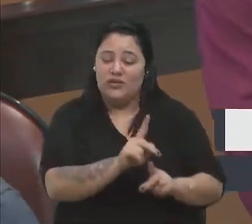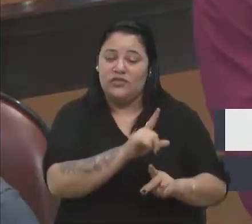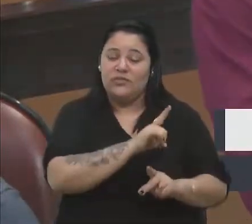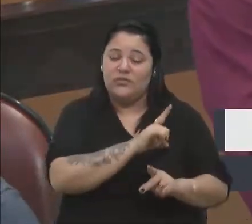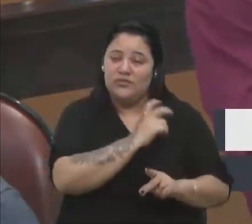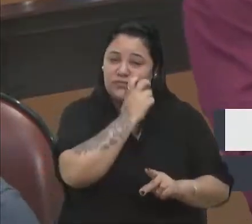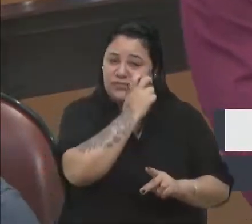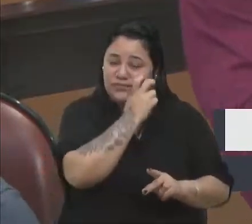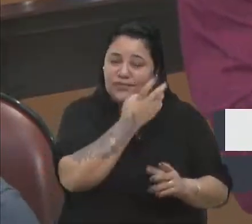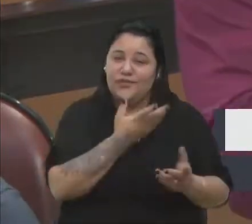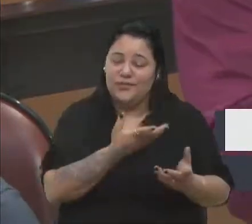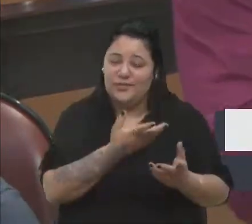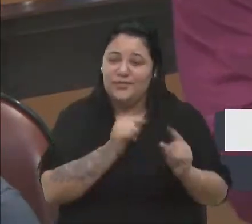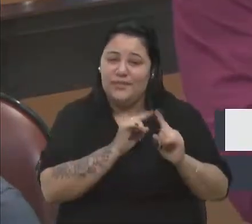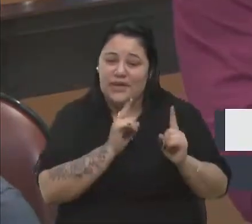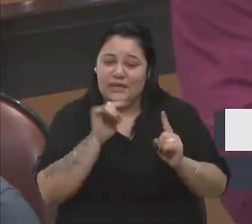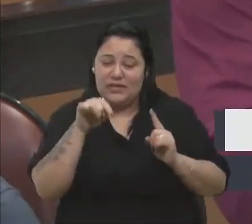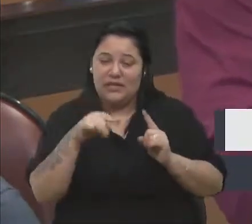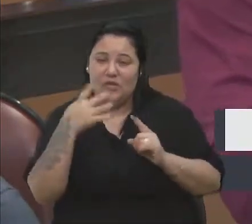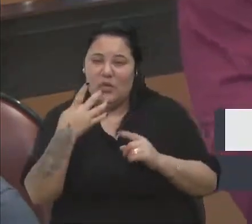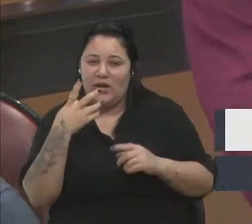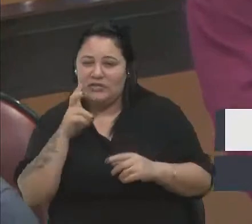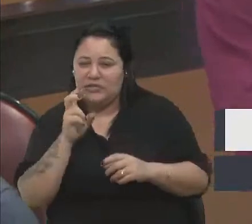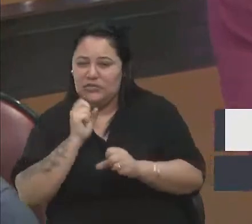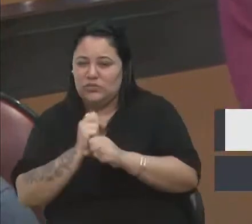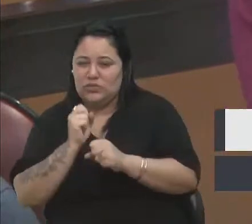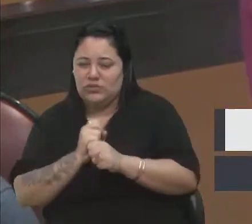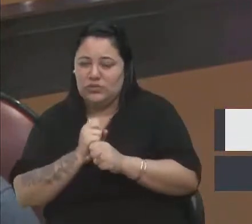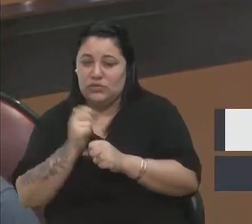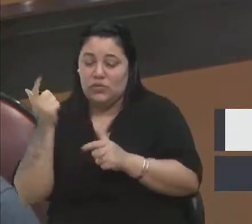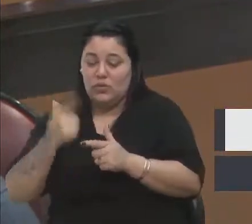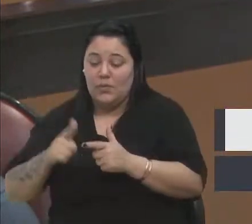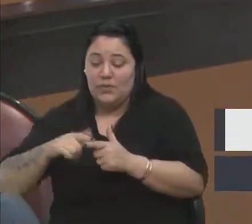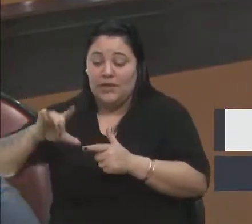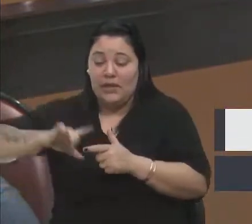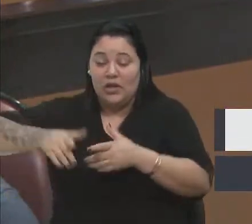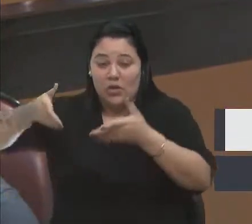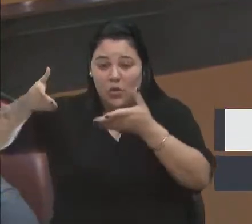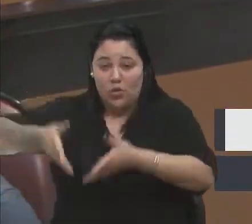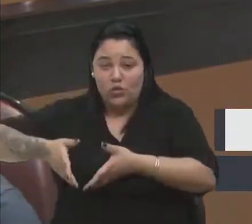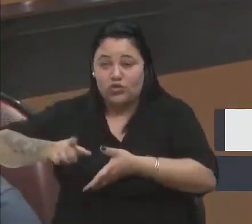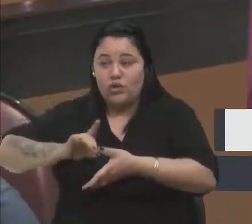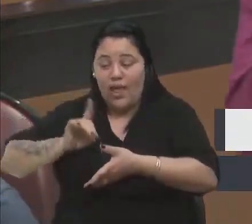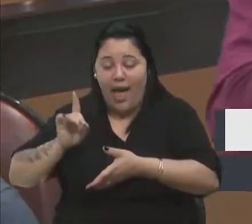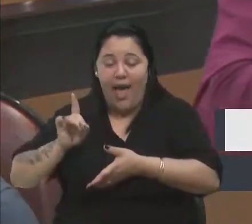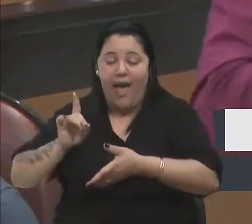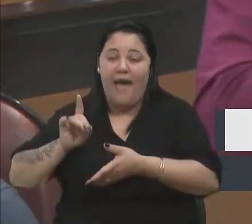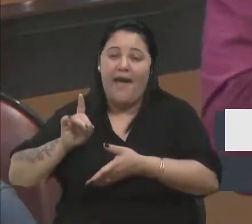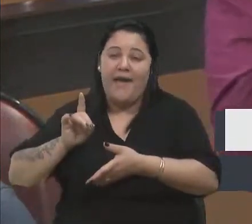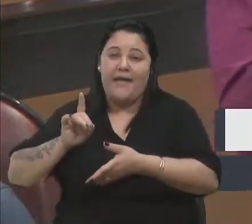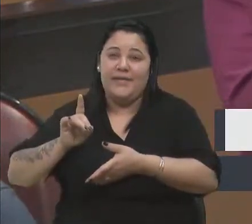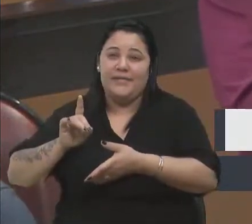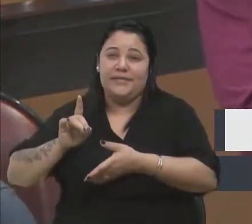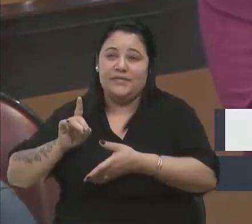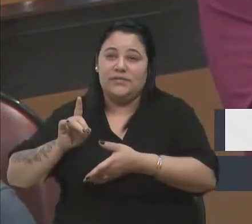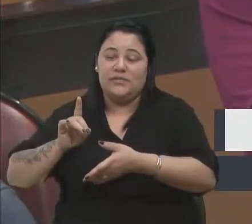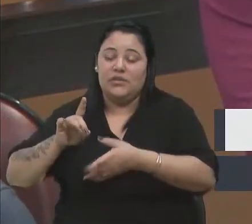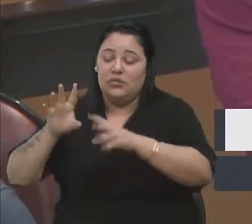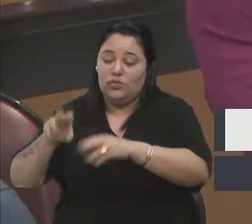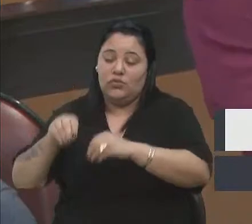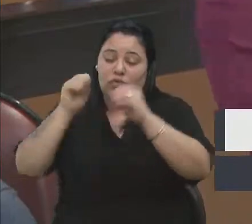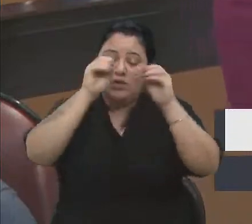sair dos cobros, mas aqui de 4, 5 anos, o problema que tem hoje lá em São Virgílio ia ser jogado ou para São